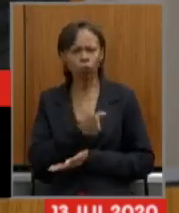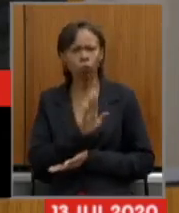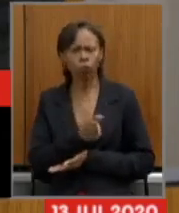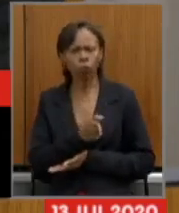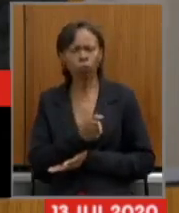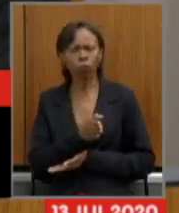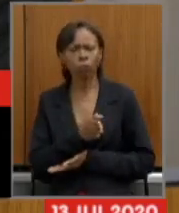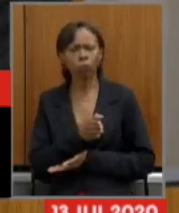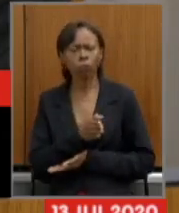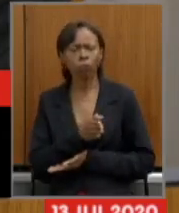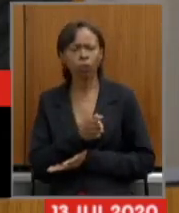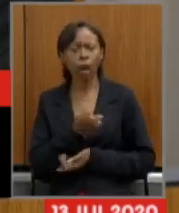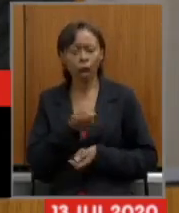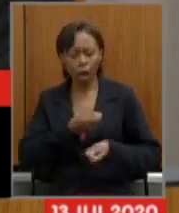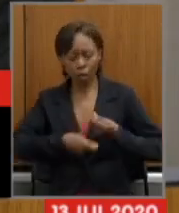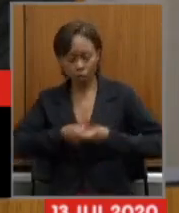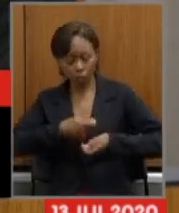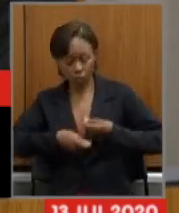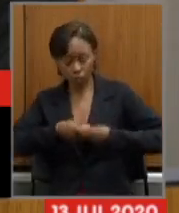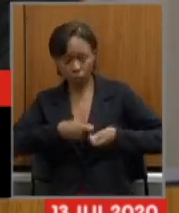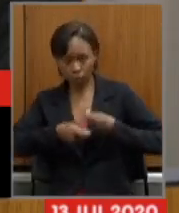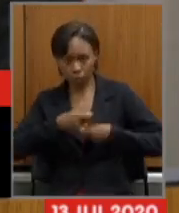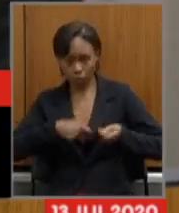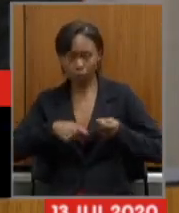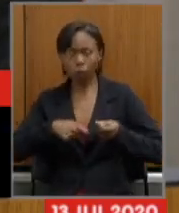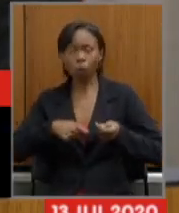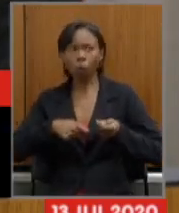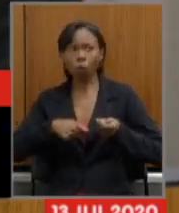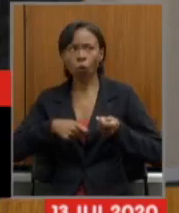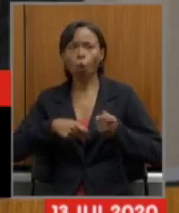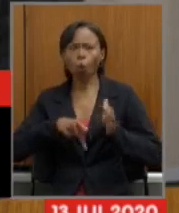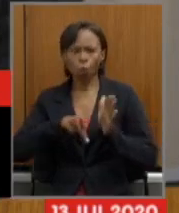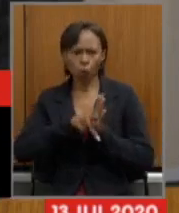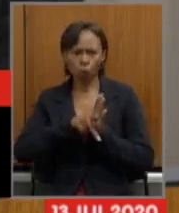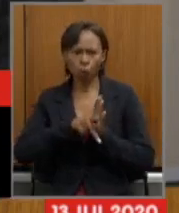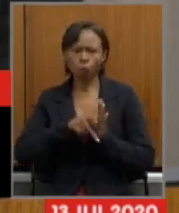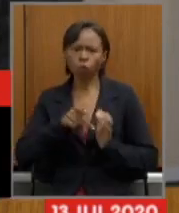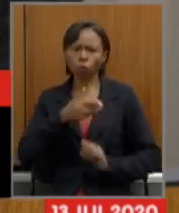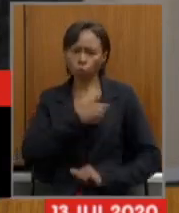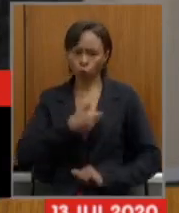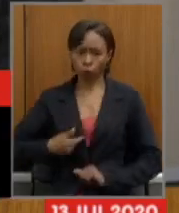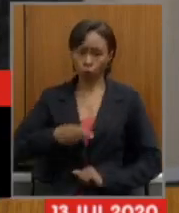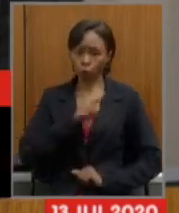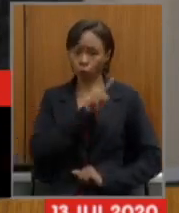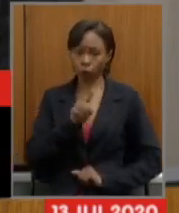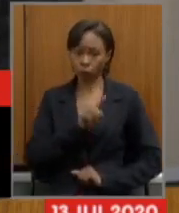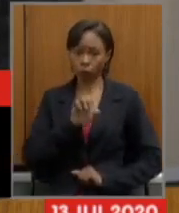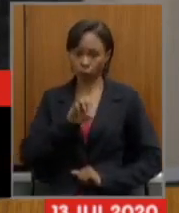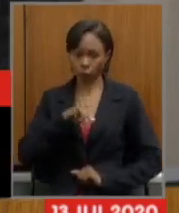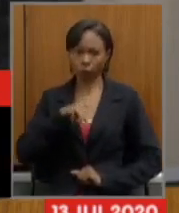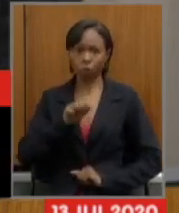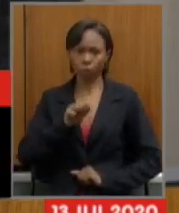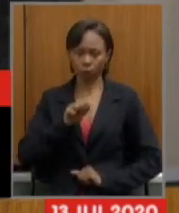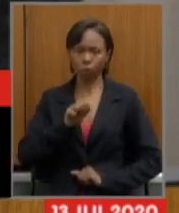a administração Romeu Zema fez um esforço muito grande